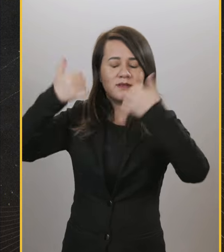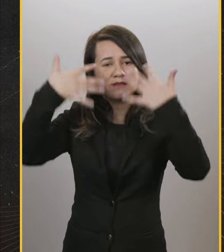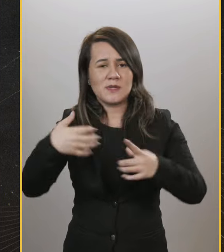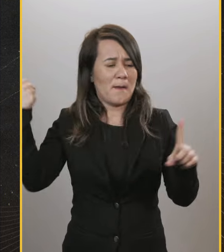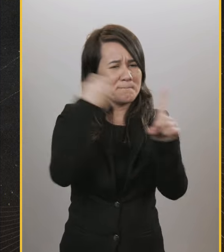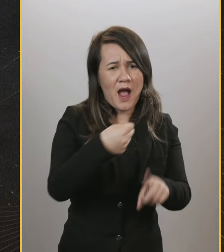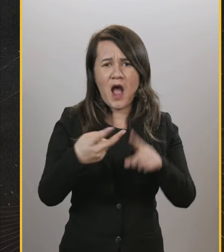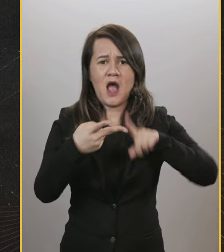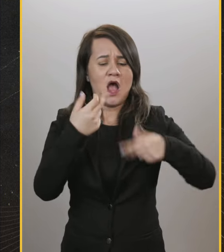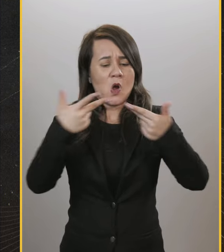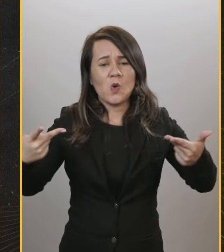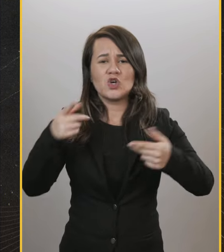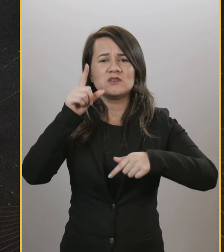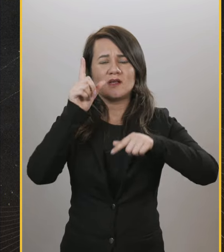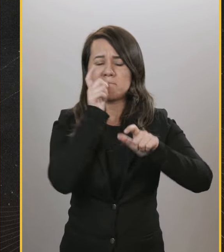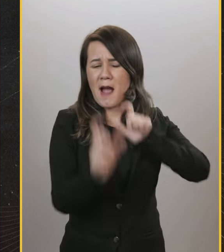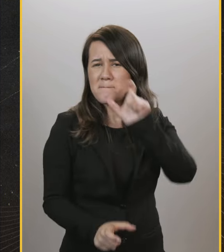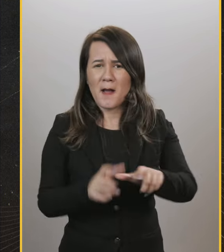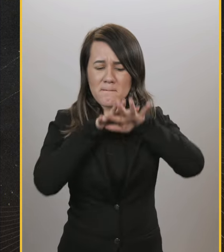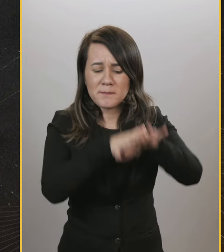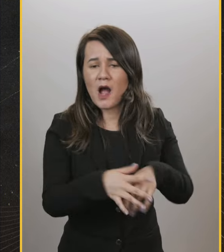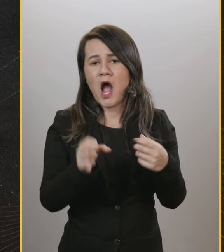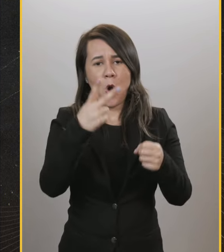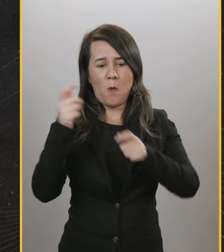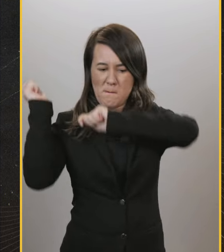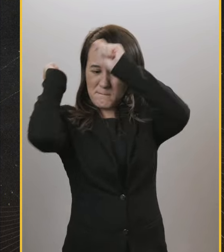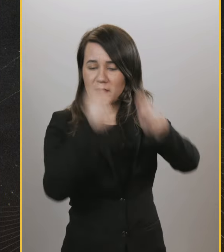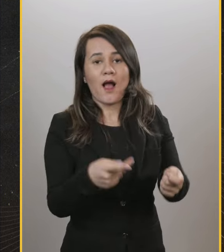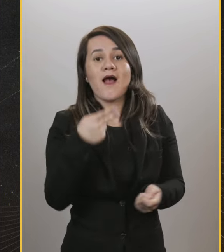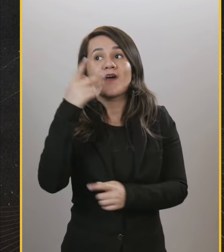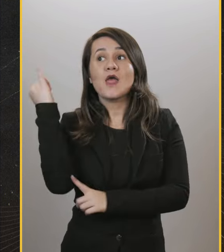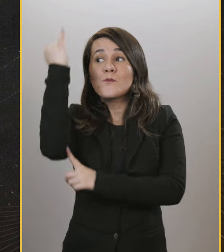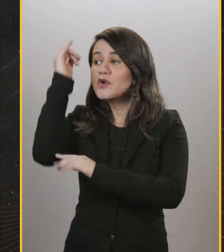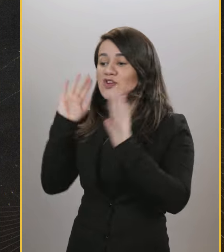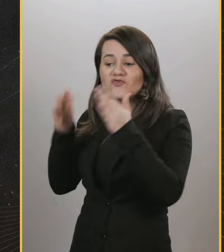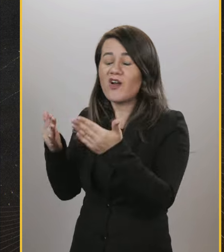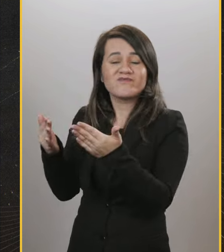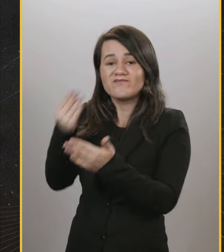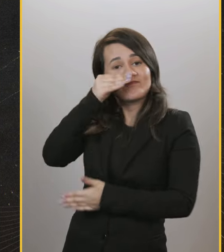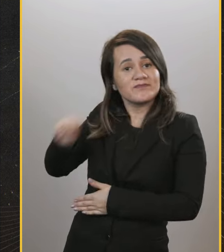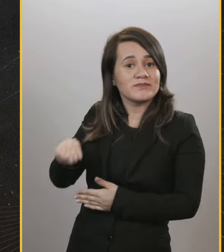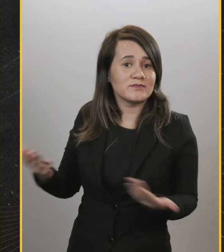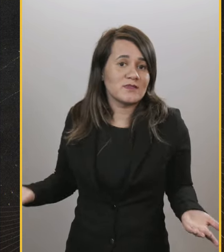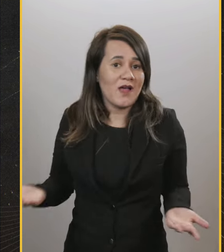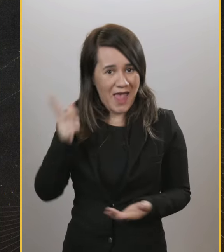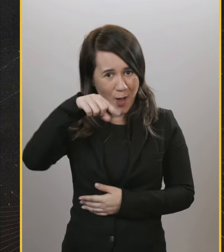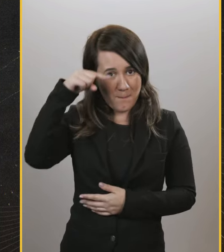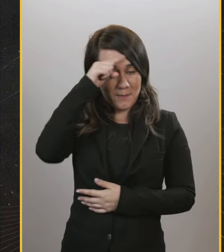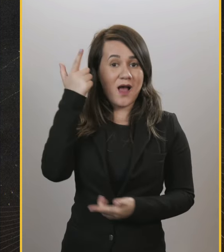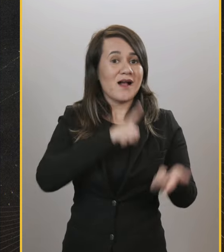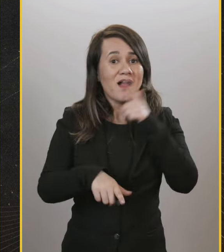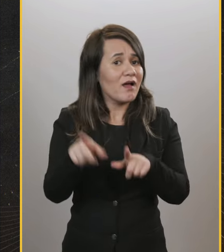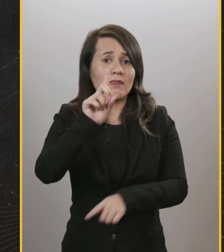cadeirada, de soco, de xingamento, de agressão, a gente não fala de tudo aquilo que importa. Então, às vezes eu falo assim, meu, quem tá